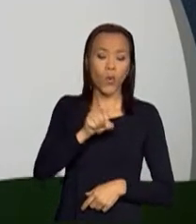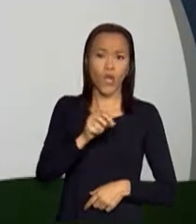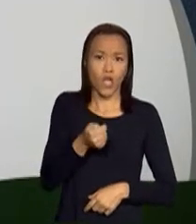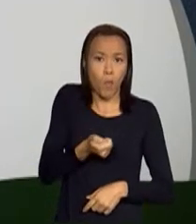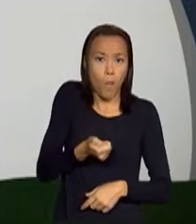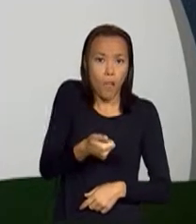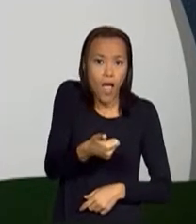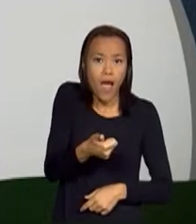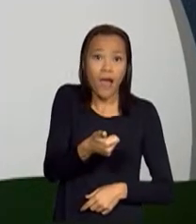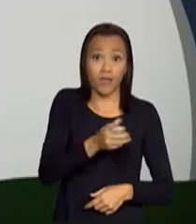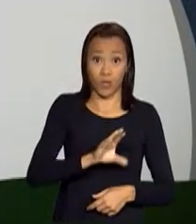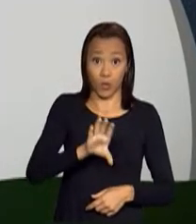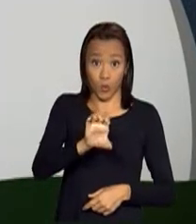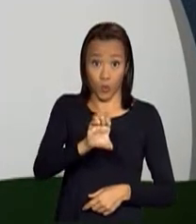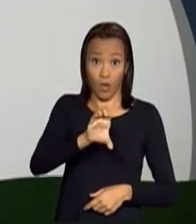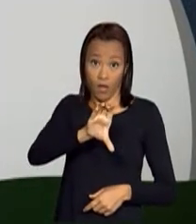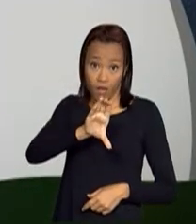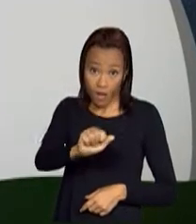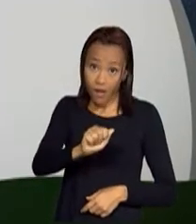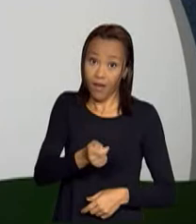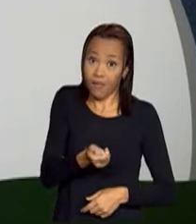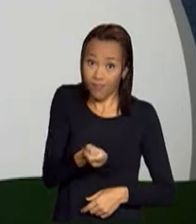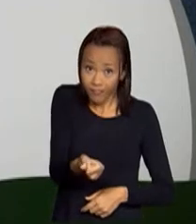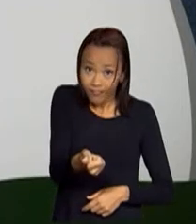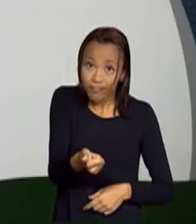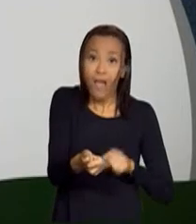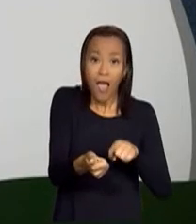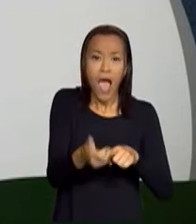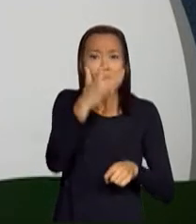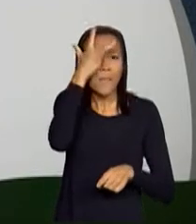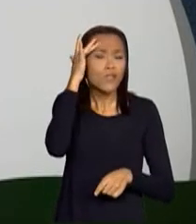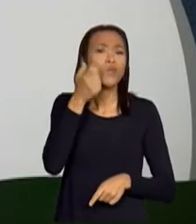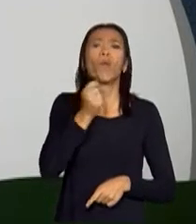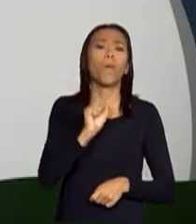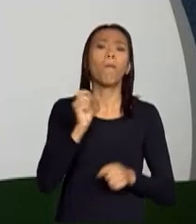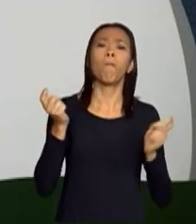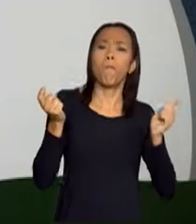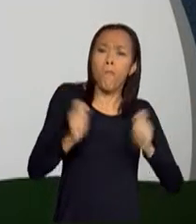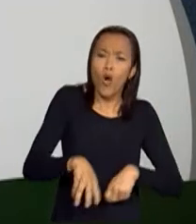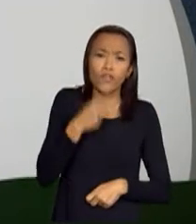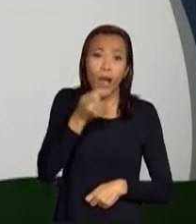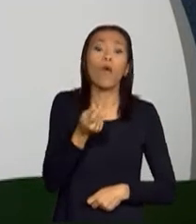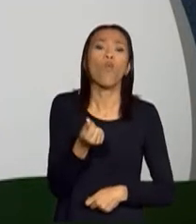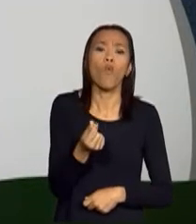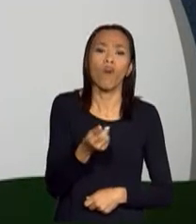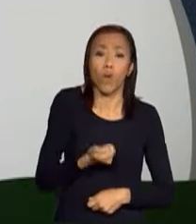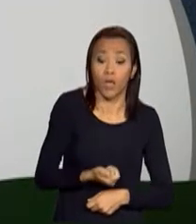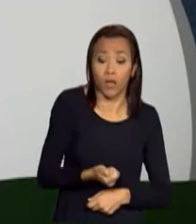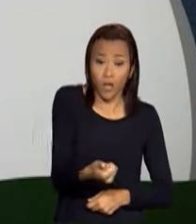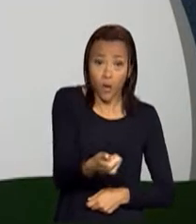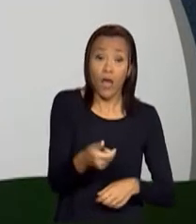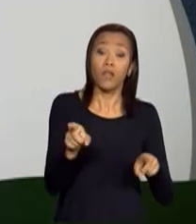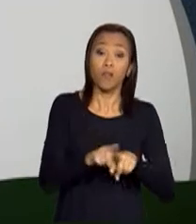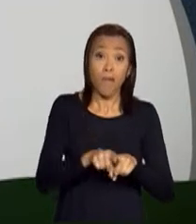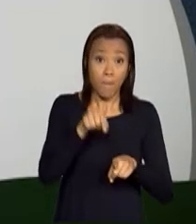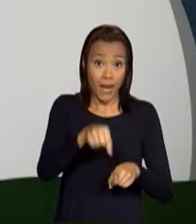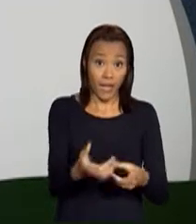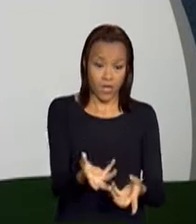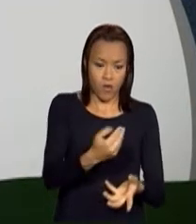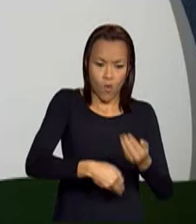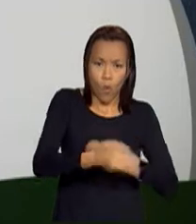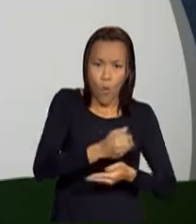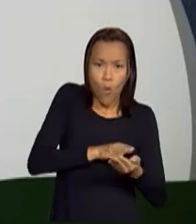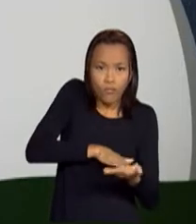Doações diretamente na declaração, ECA, o declarante poderá indicar o valor que deseja doar para que o sistema